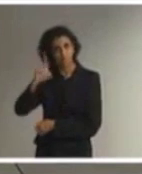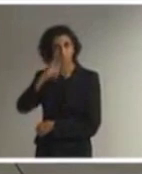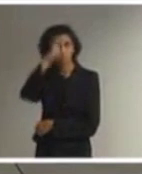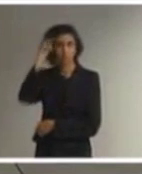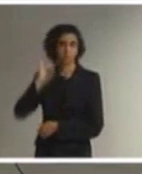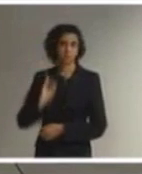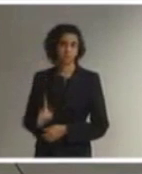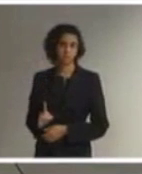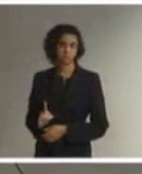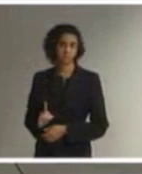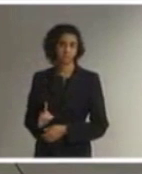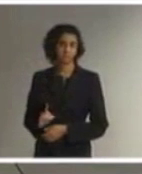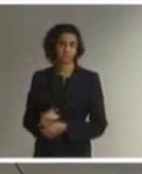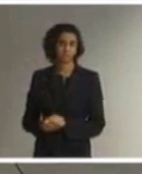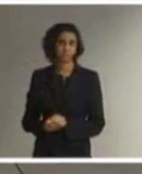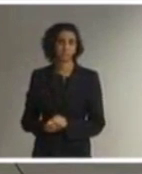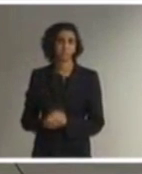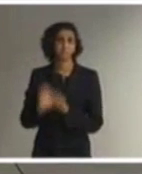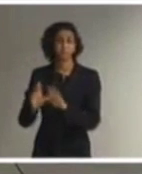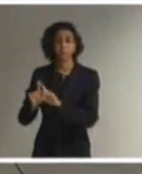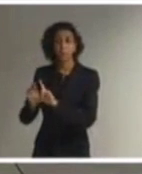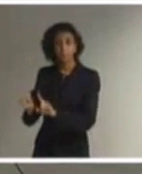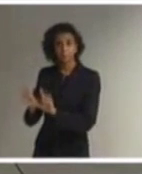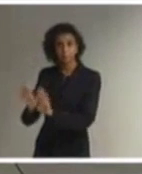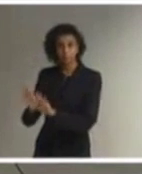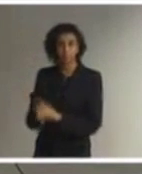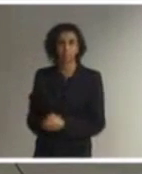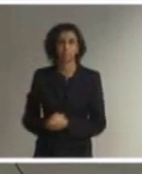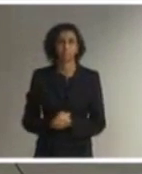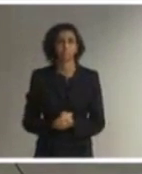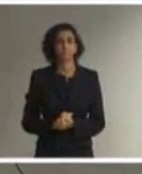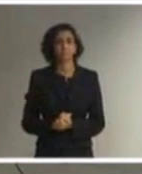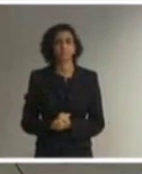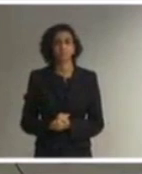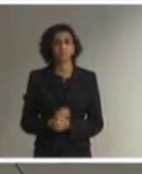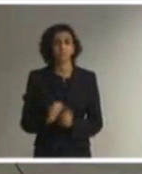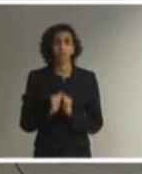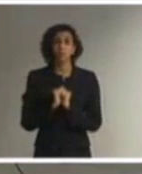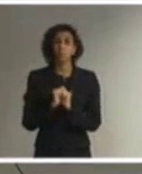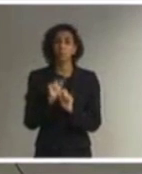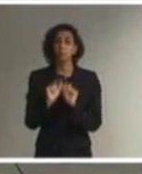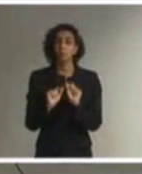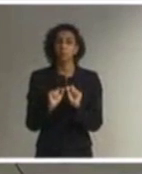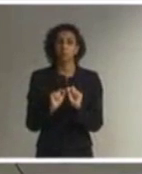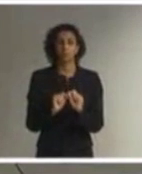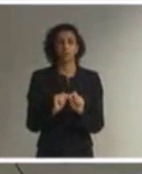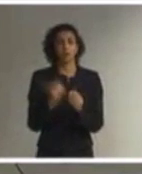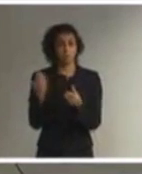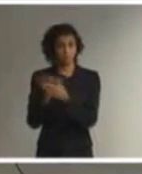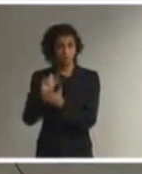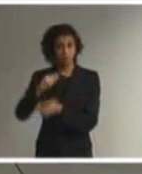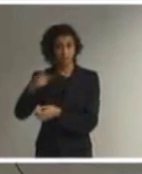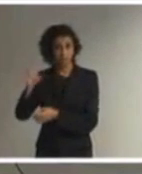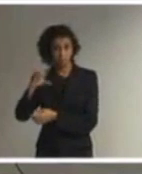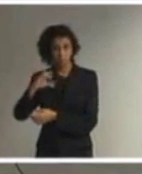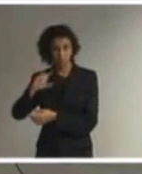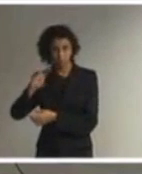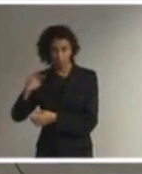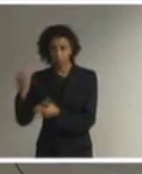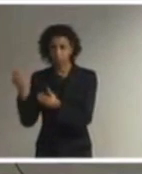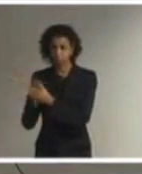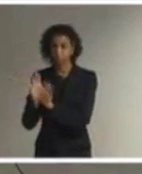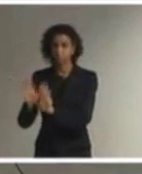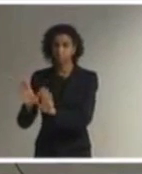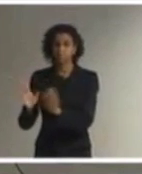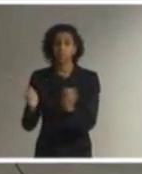agora concomitantemente com a possibilidade da ação civil pública nós temos